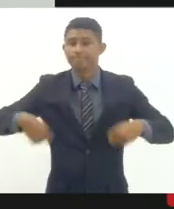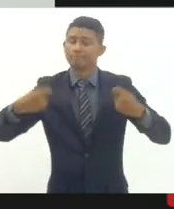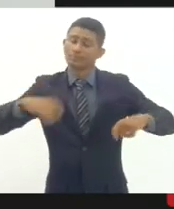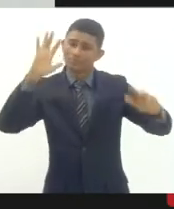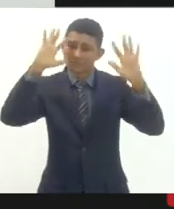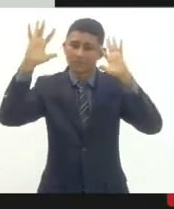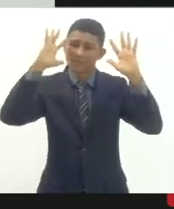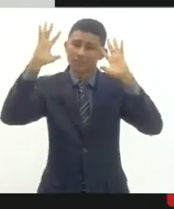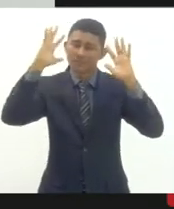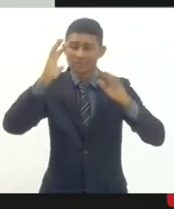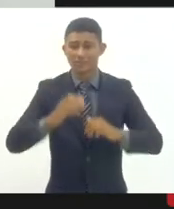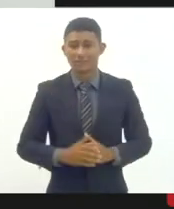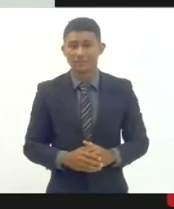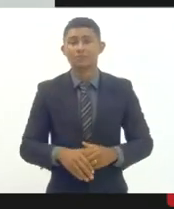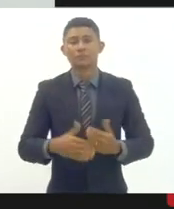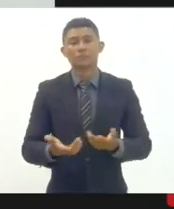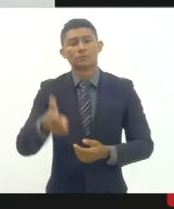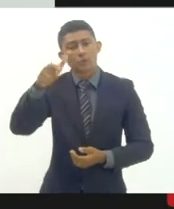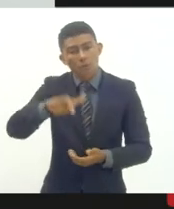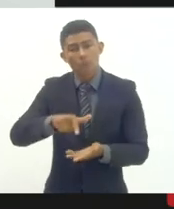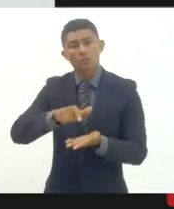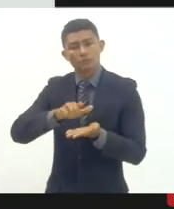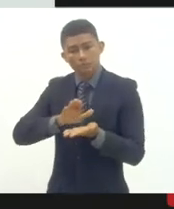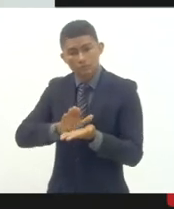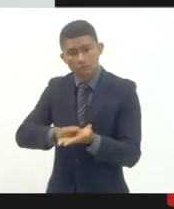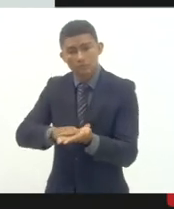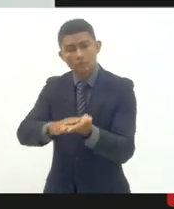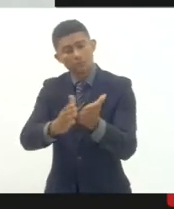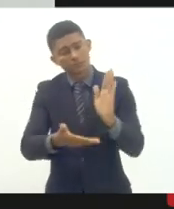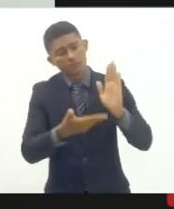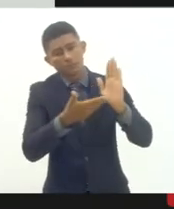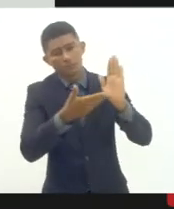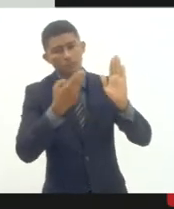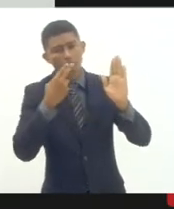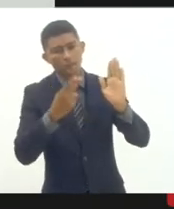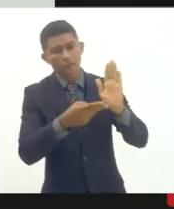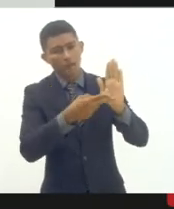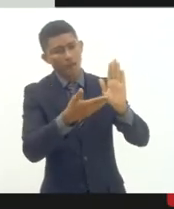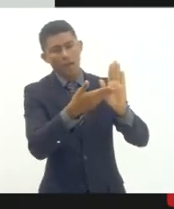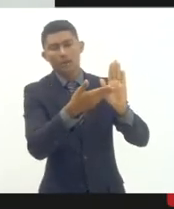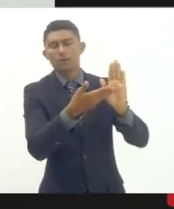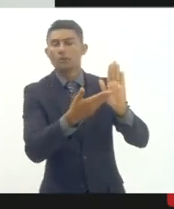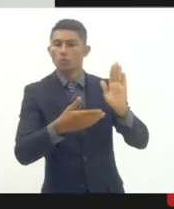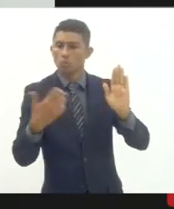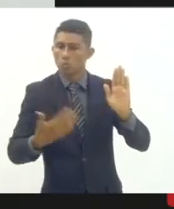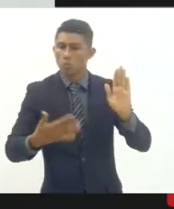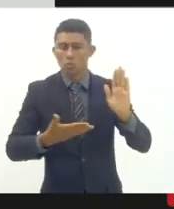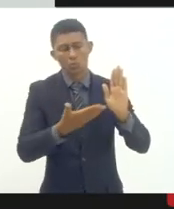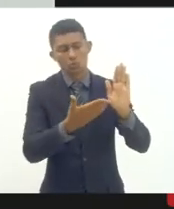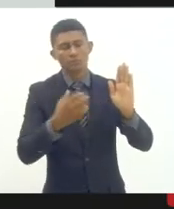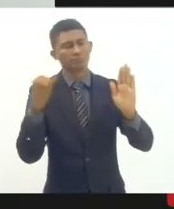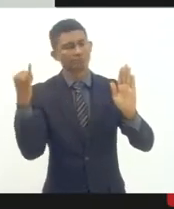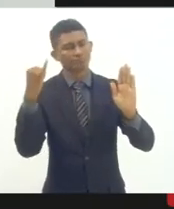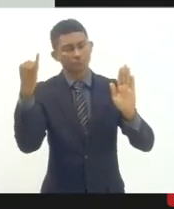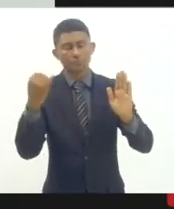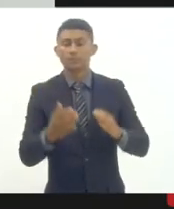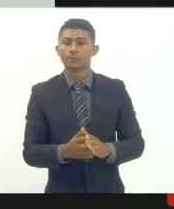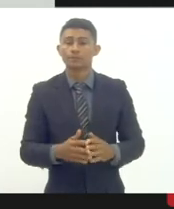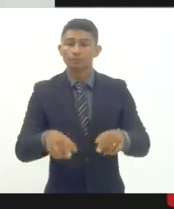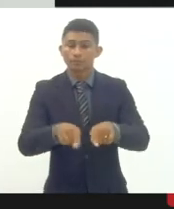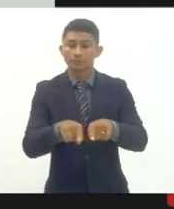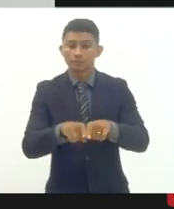aí eu quero mais uma vez parabenizar a carta dizer que a Undime